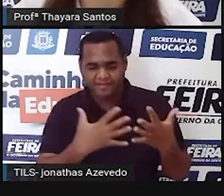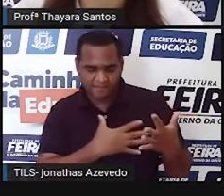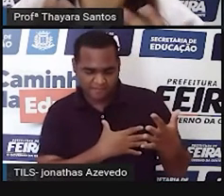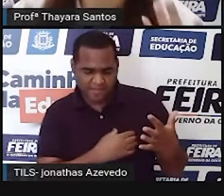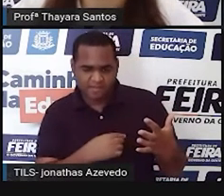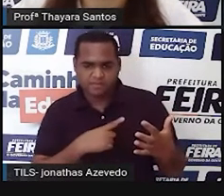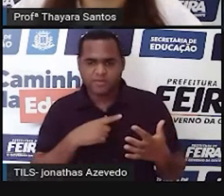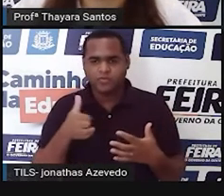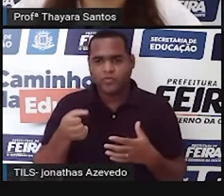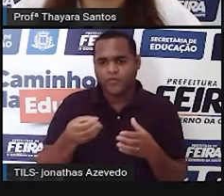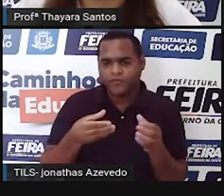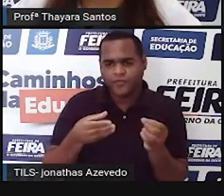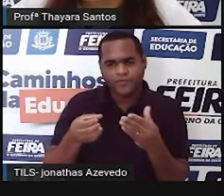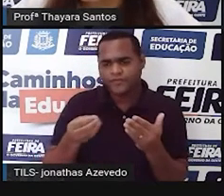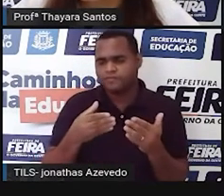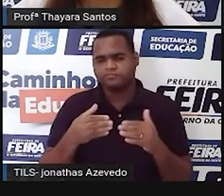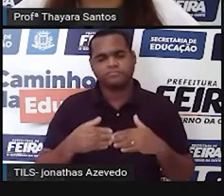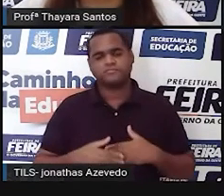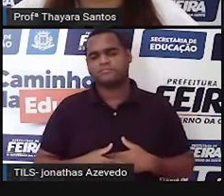formação de novos indivíduos.